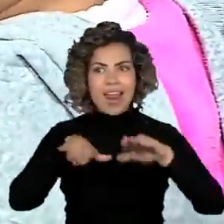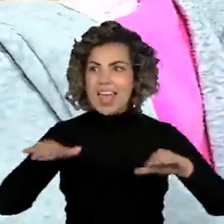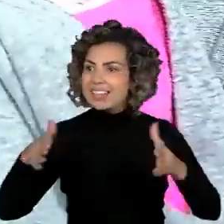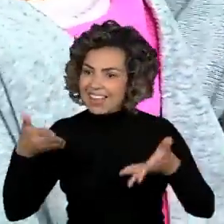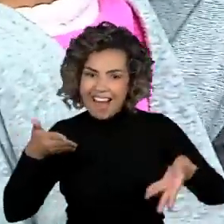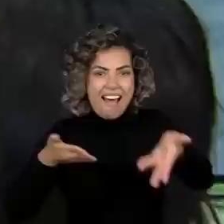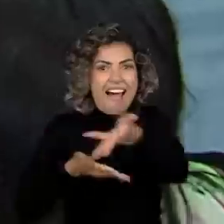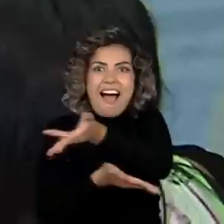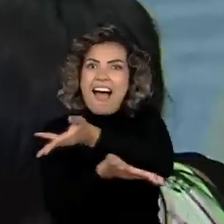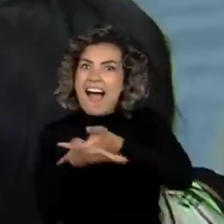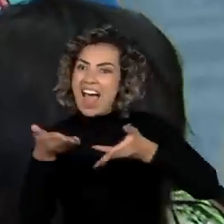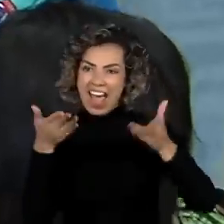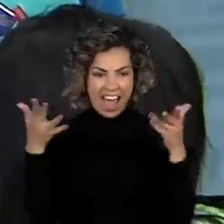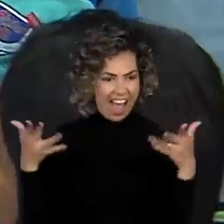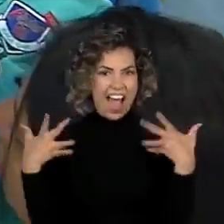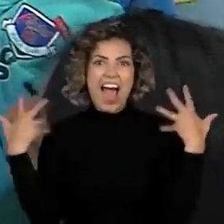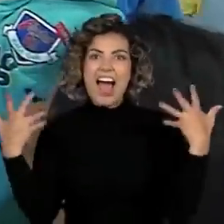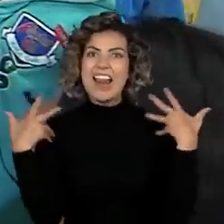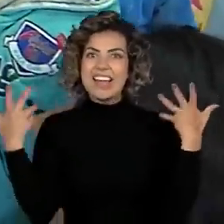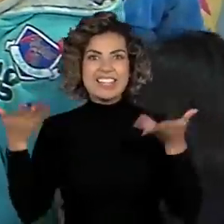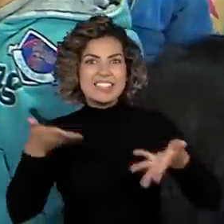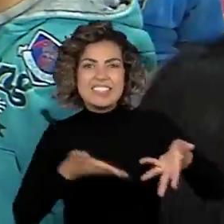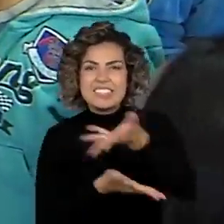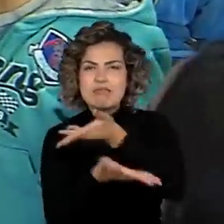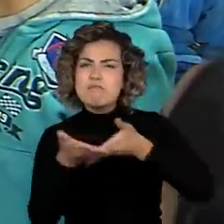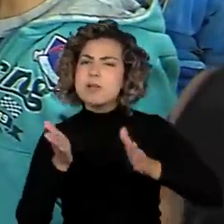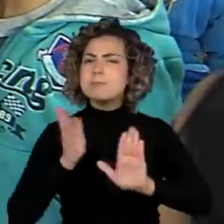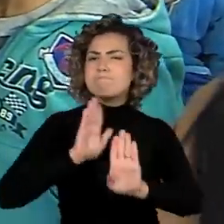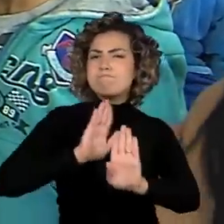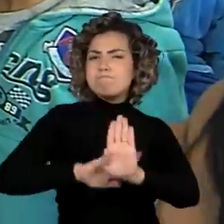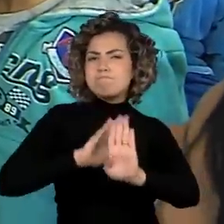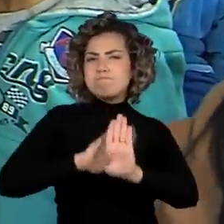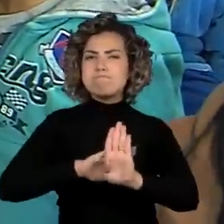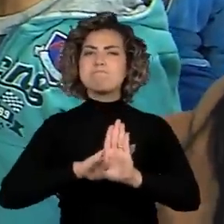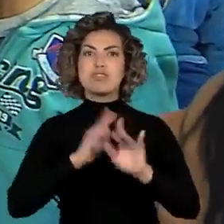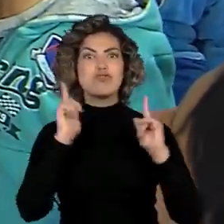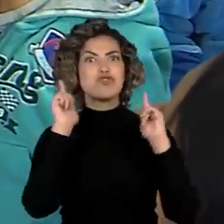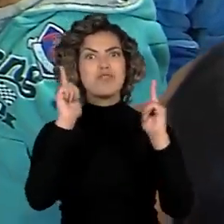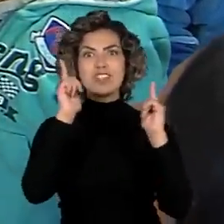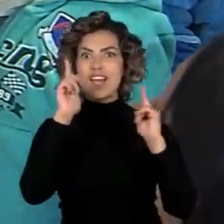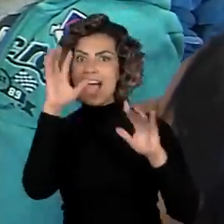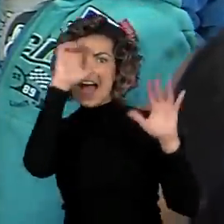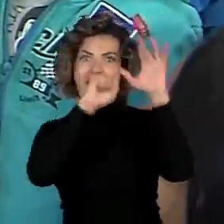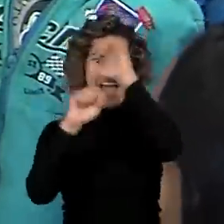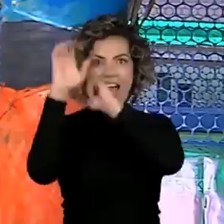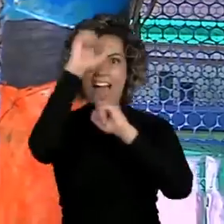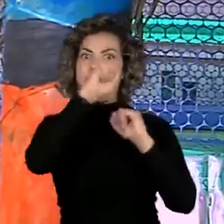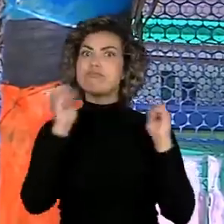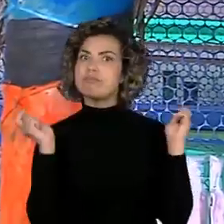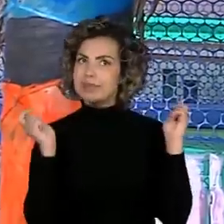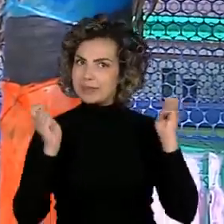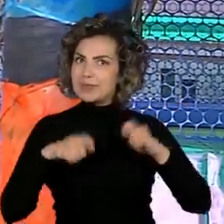entre os alunos, criando um aprendizado envolvente por meio de diversas formas de leitura.